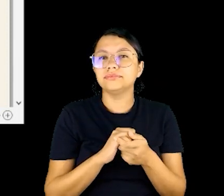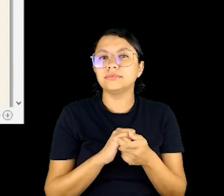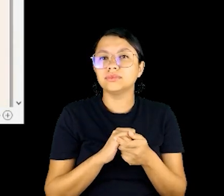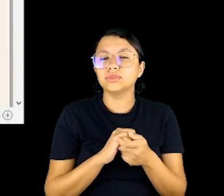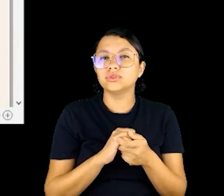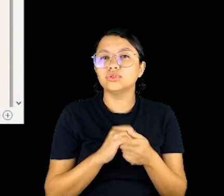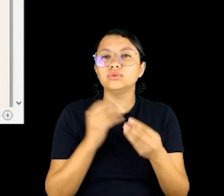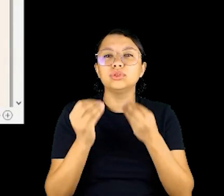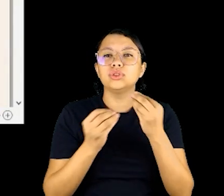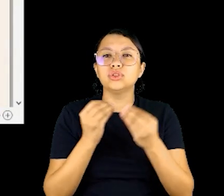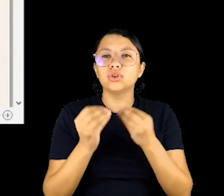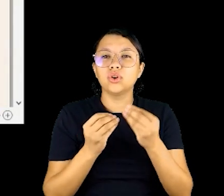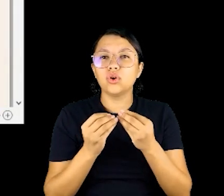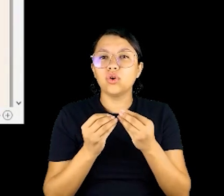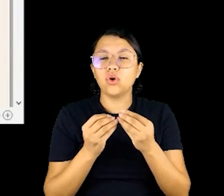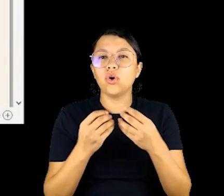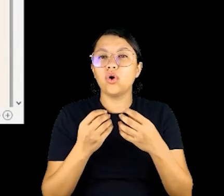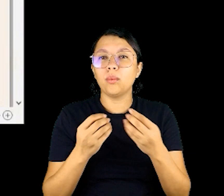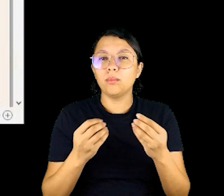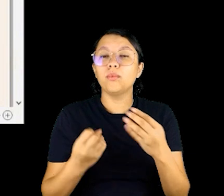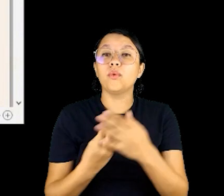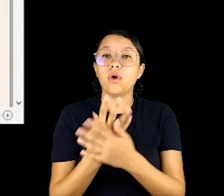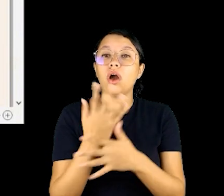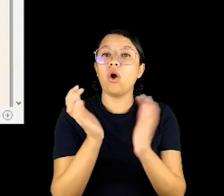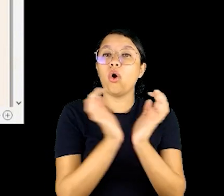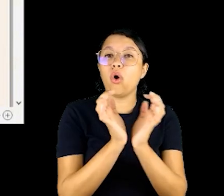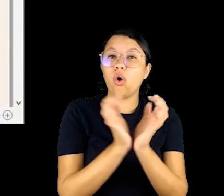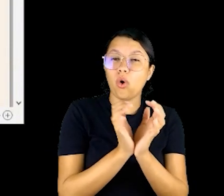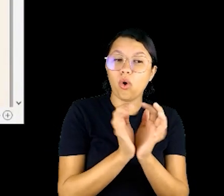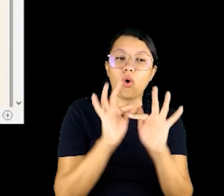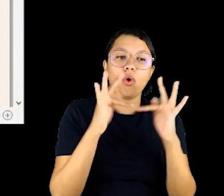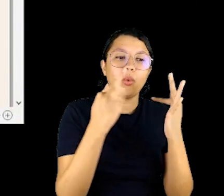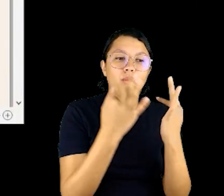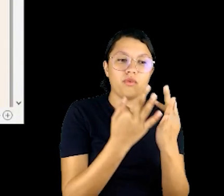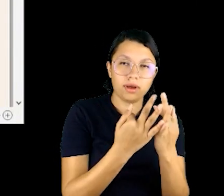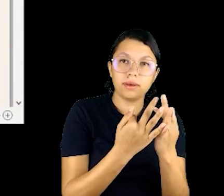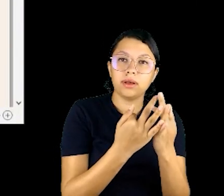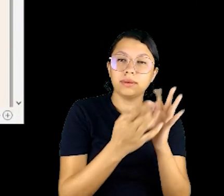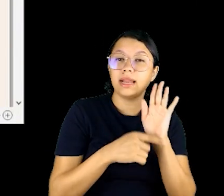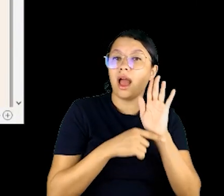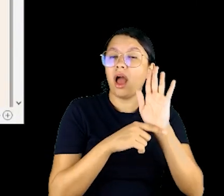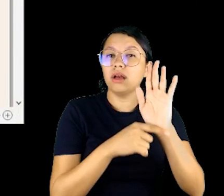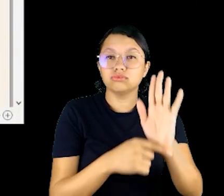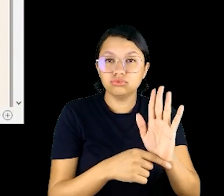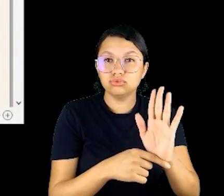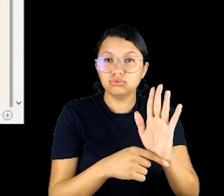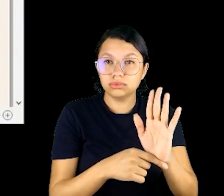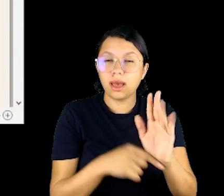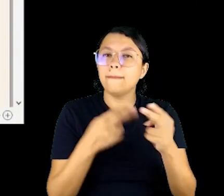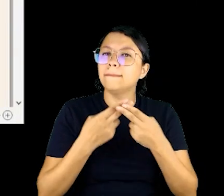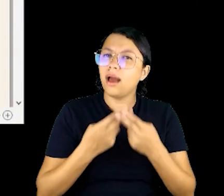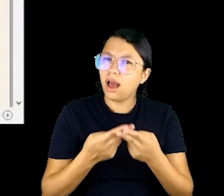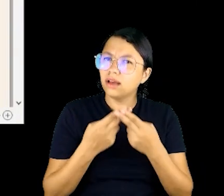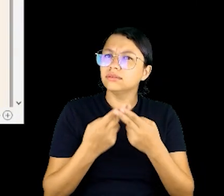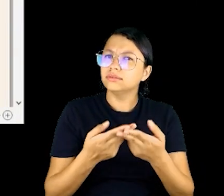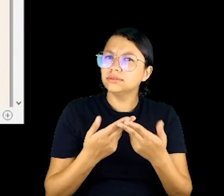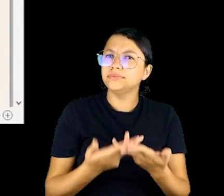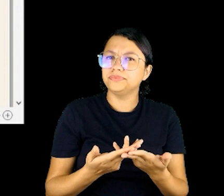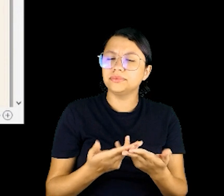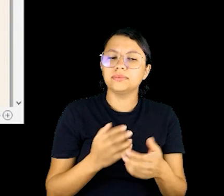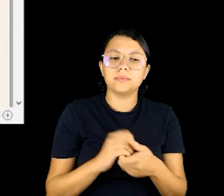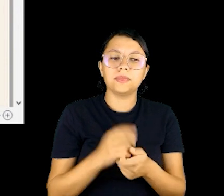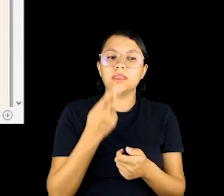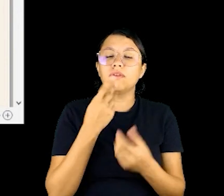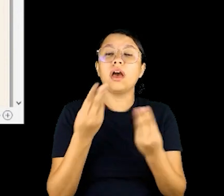essa questão da formação de vínculos, de família, solidariedade, tolerância, muito, inclusive, na linha da gente